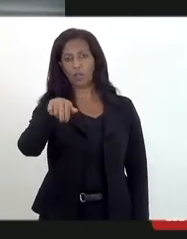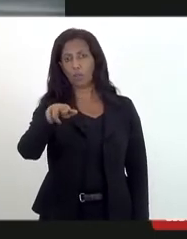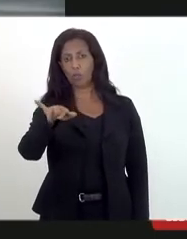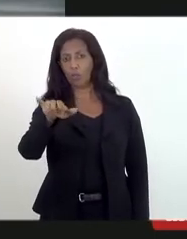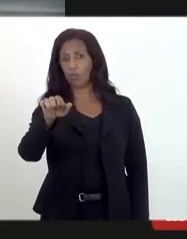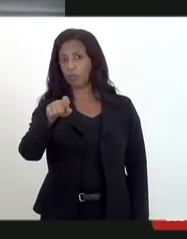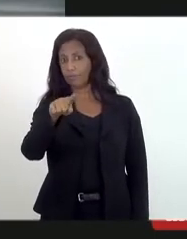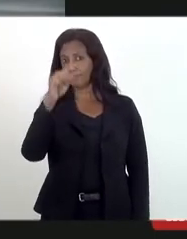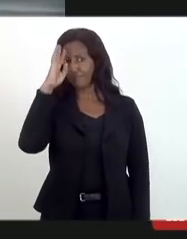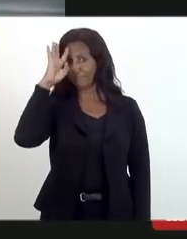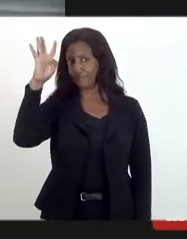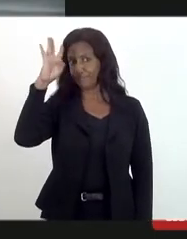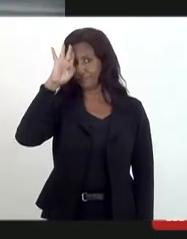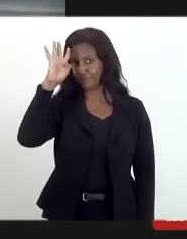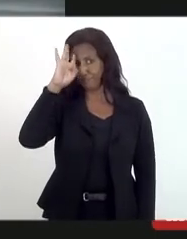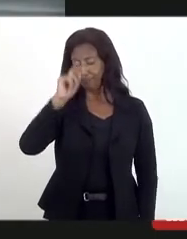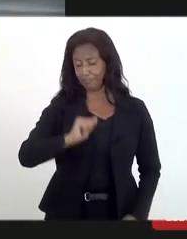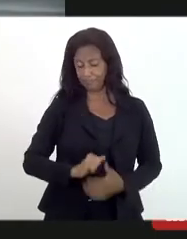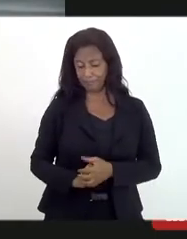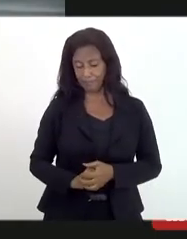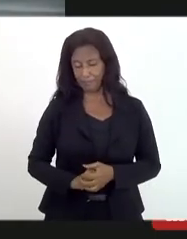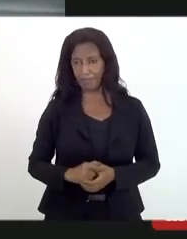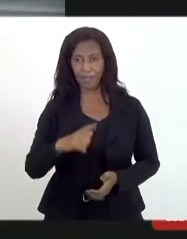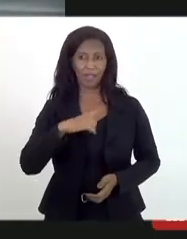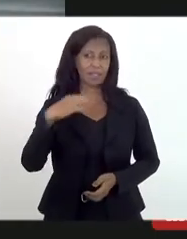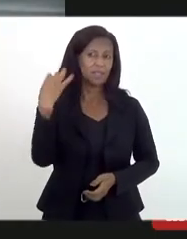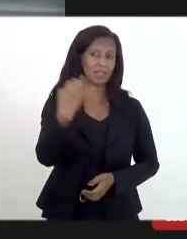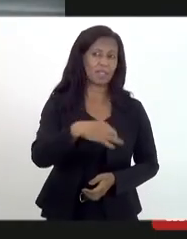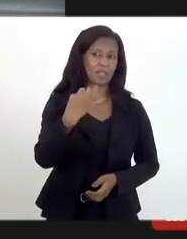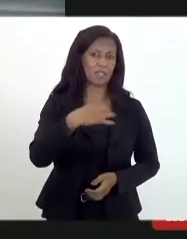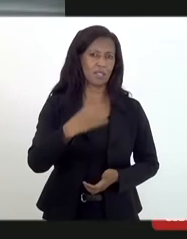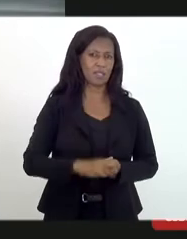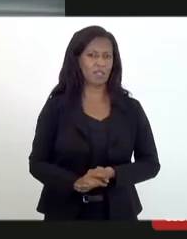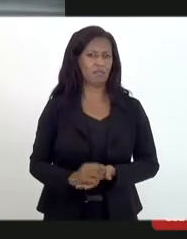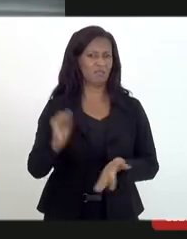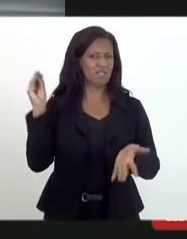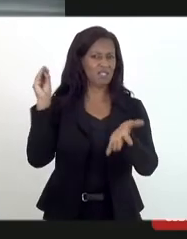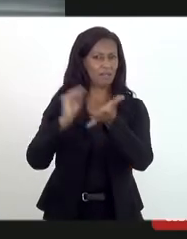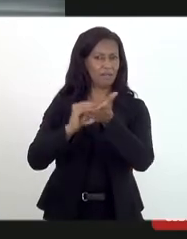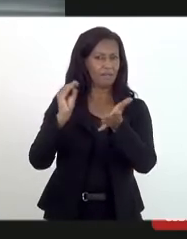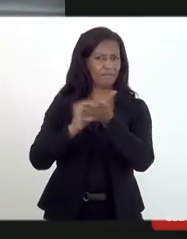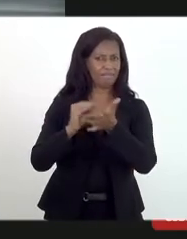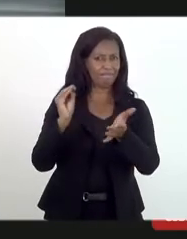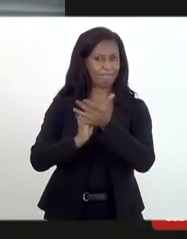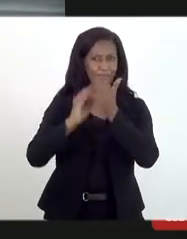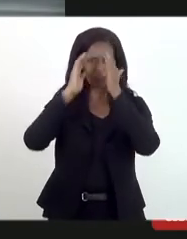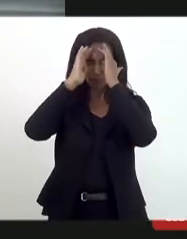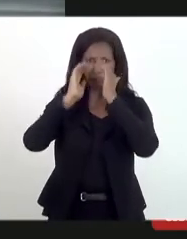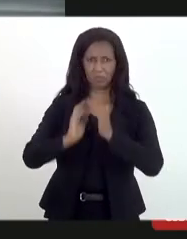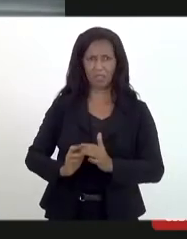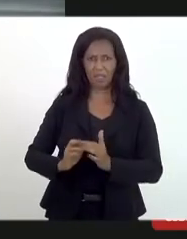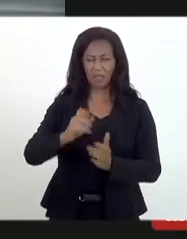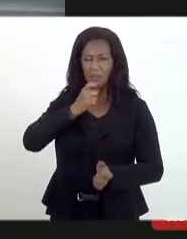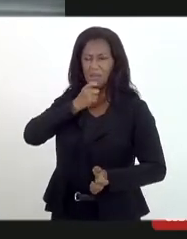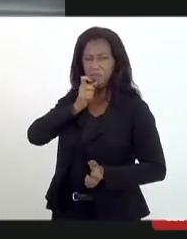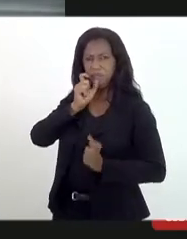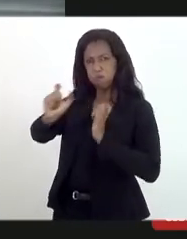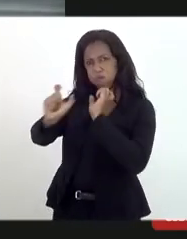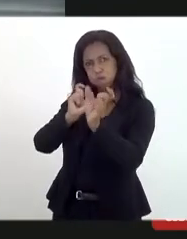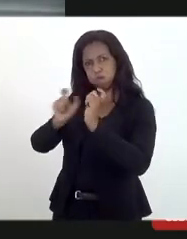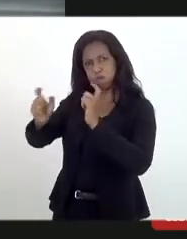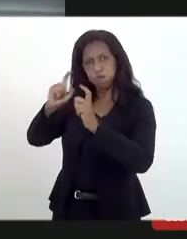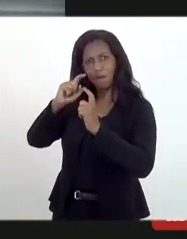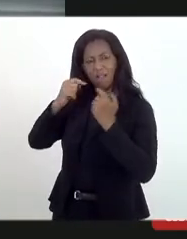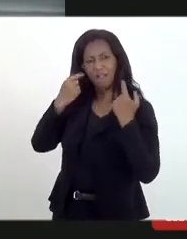imagina, ter a certeza de impunidade, atacando dessa forma tão violenta e vil,